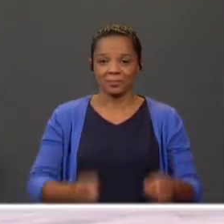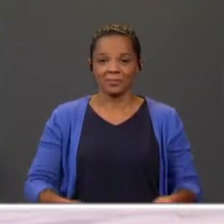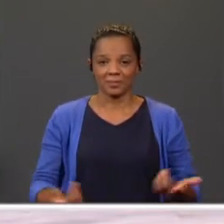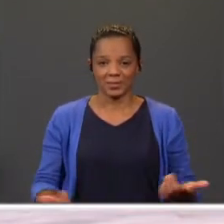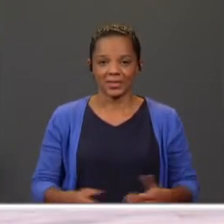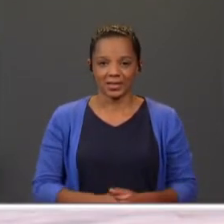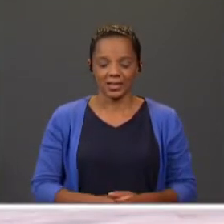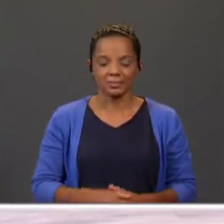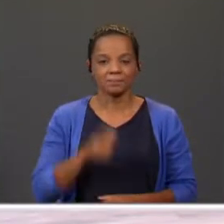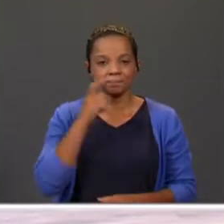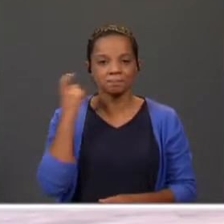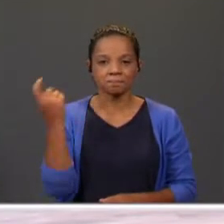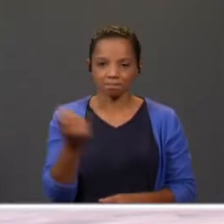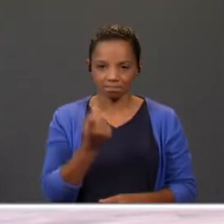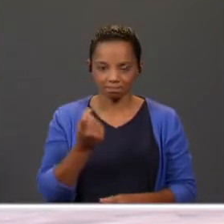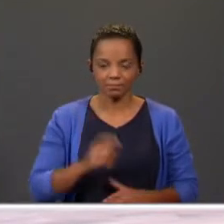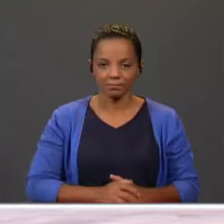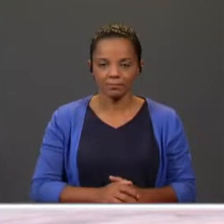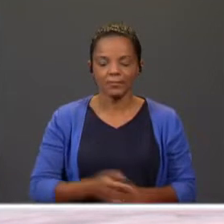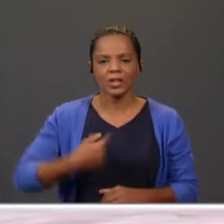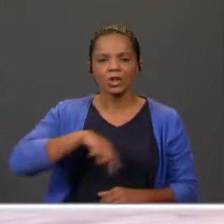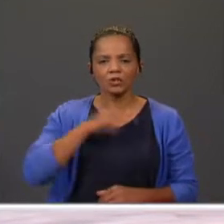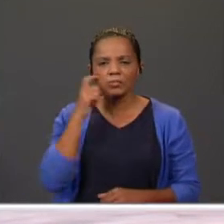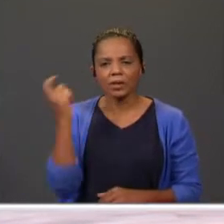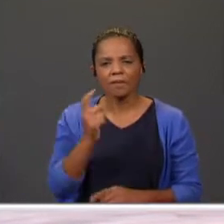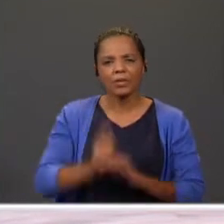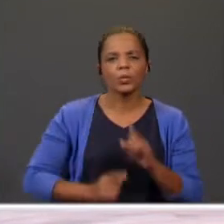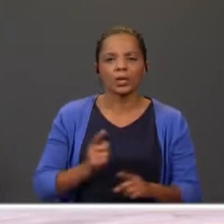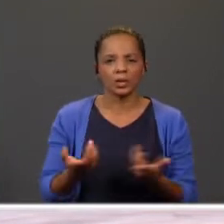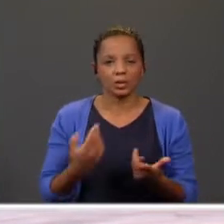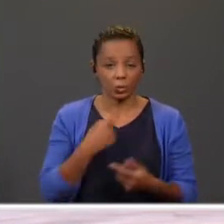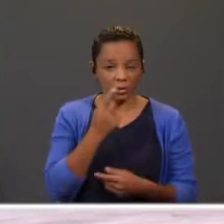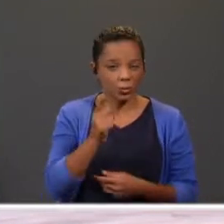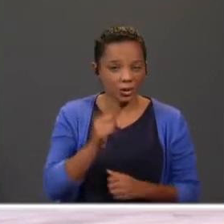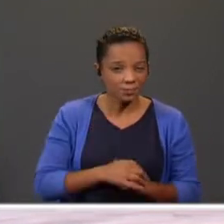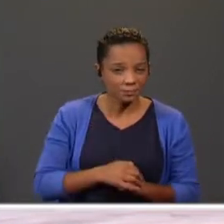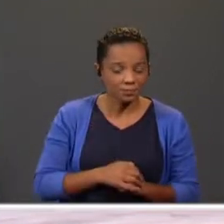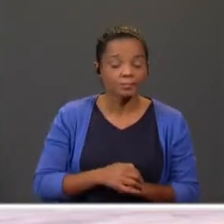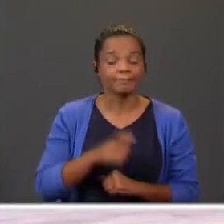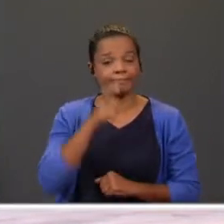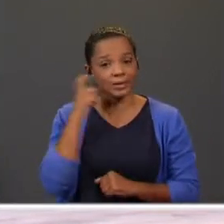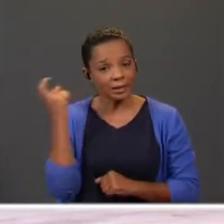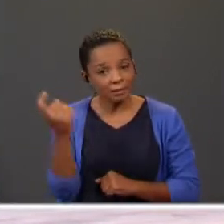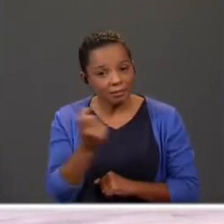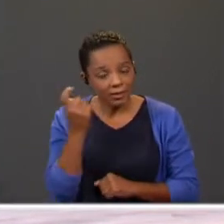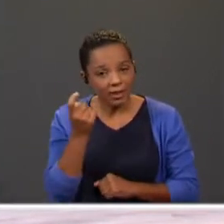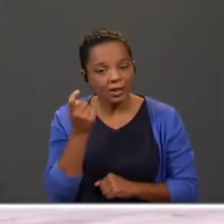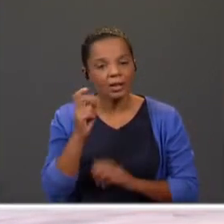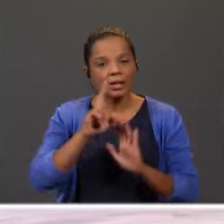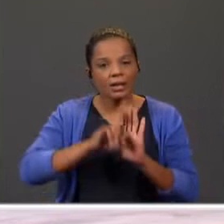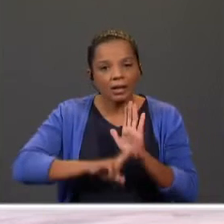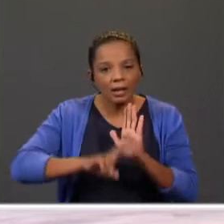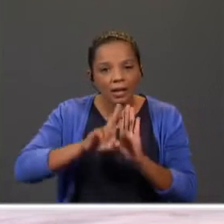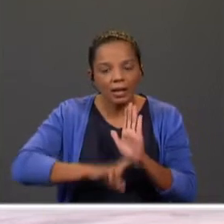por rever. E vamos rever o quê? O é que eu tinha dito? Iamos rever as nossas regras,